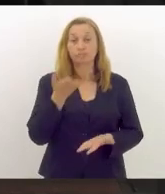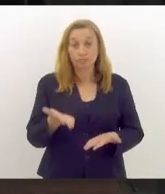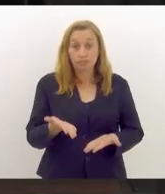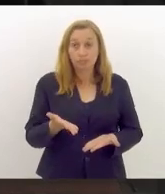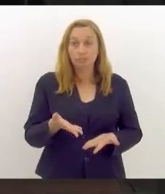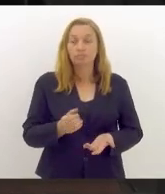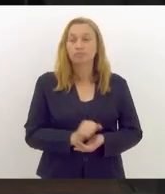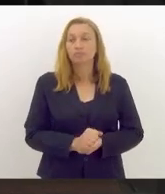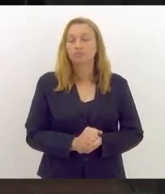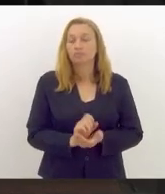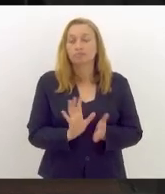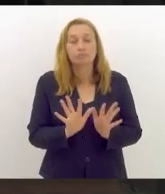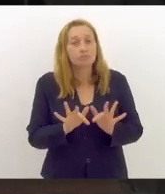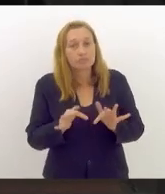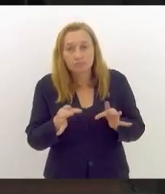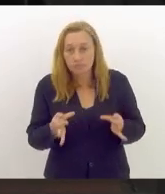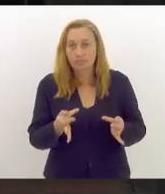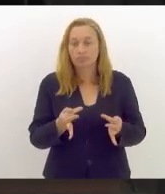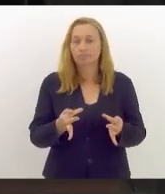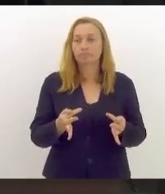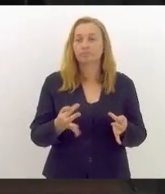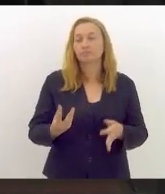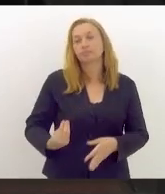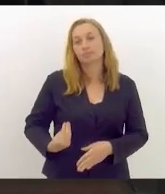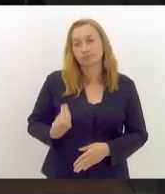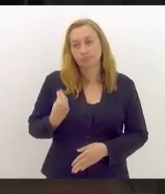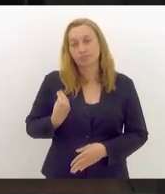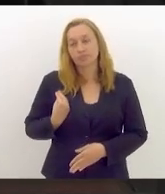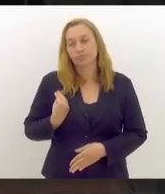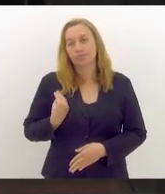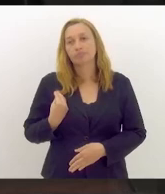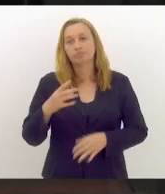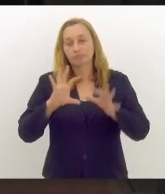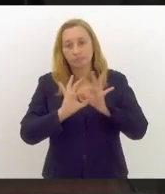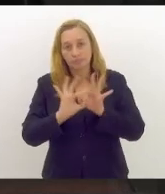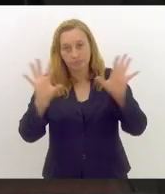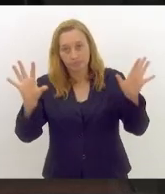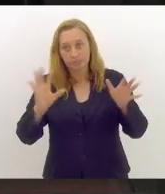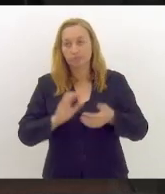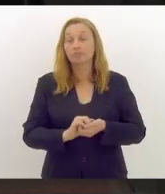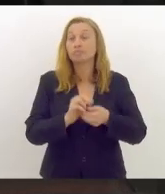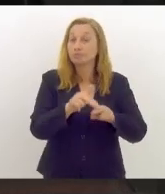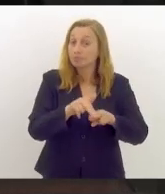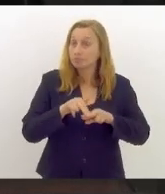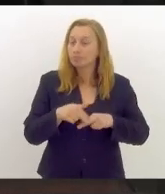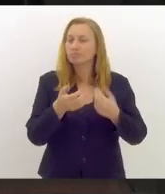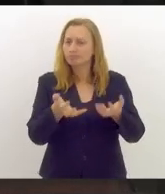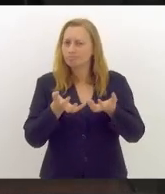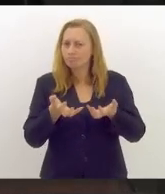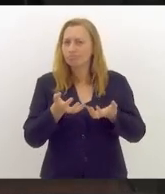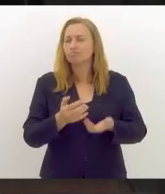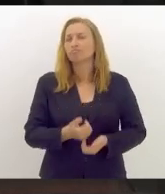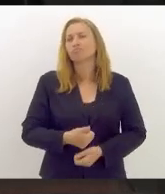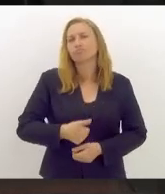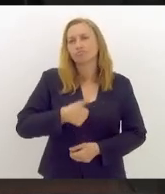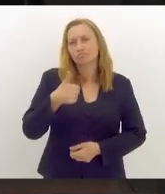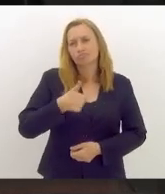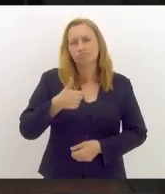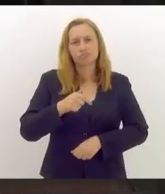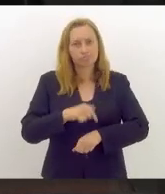basilar, essencial da vida democrática. Por isso, eu quero, em primeiro lugar,